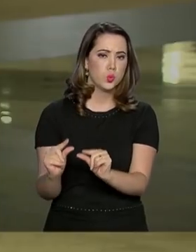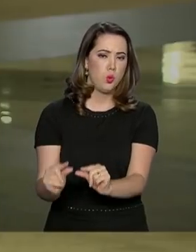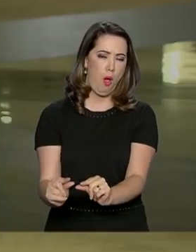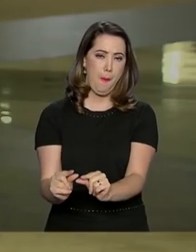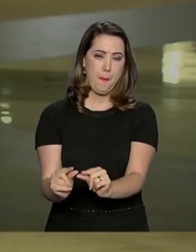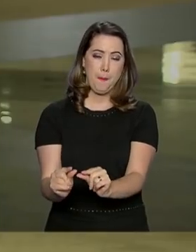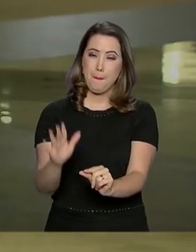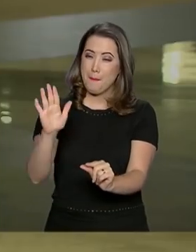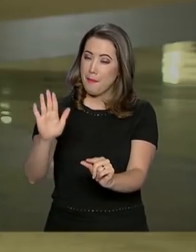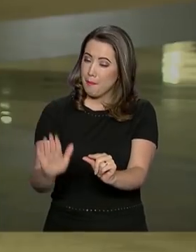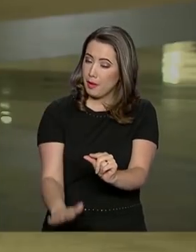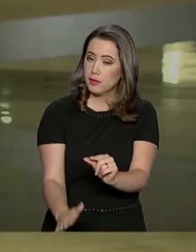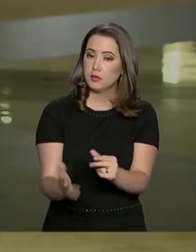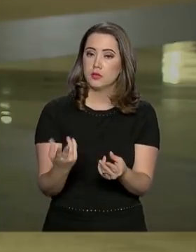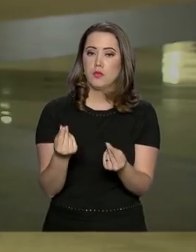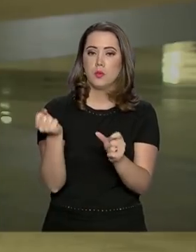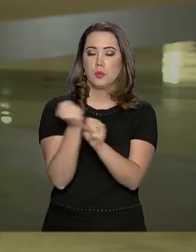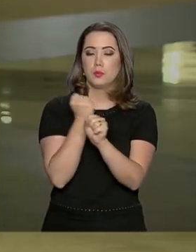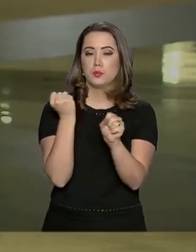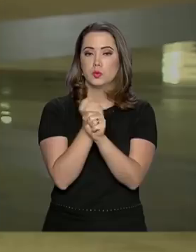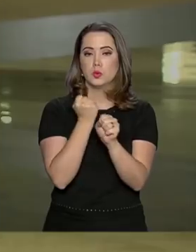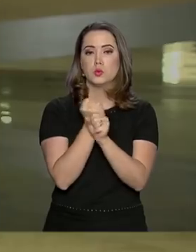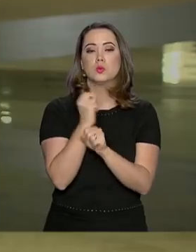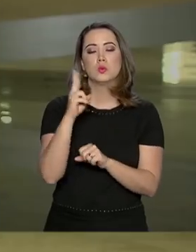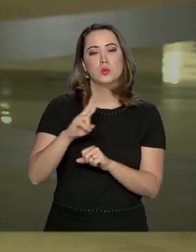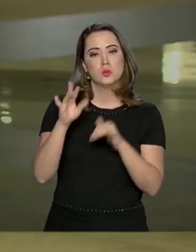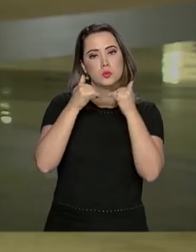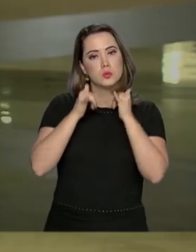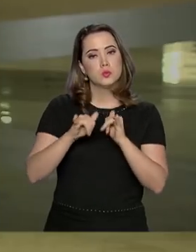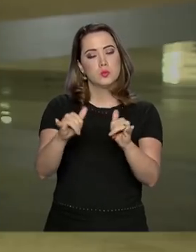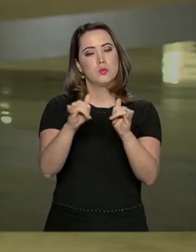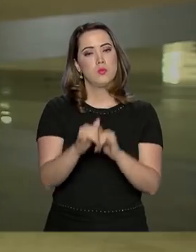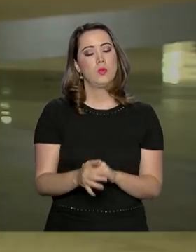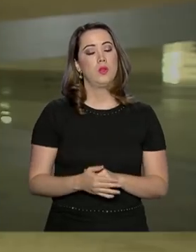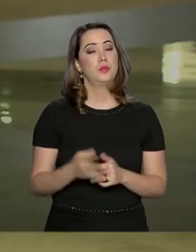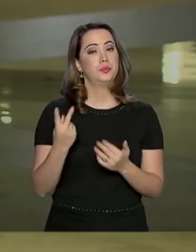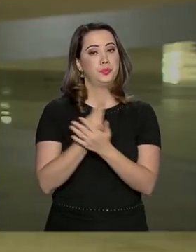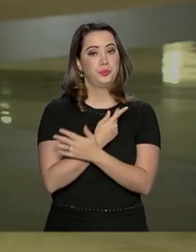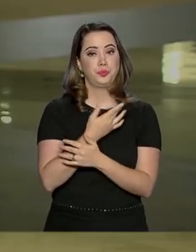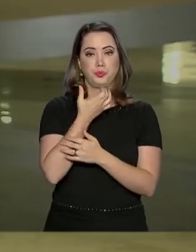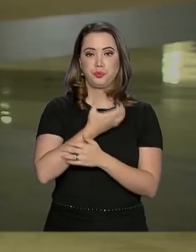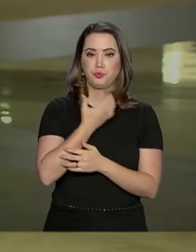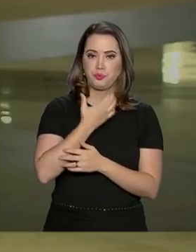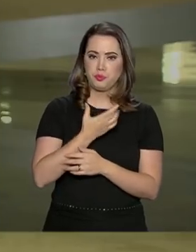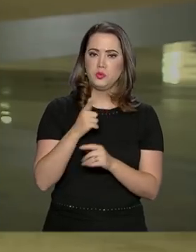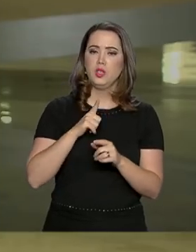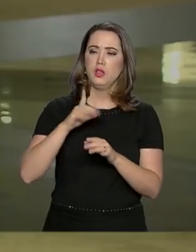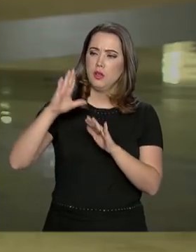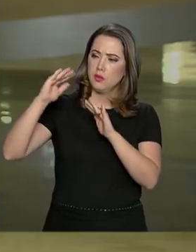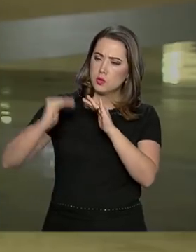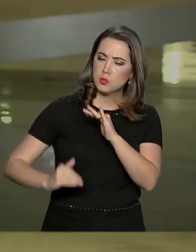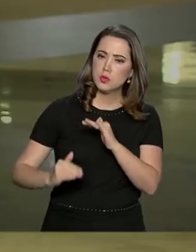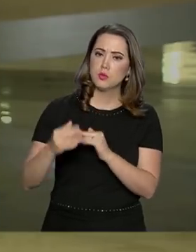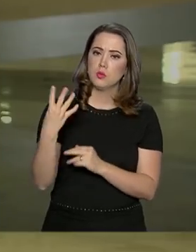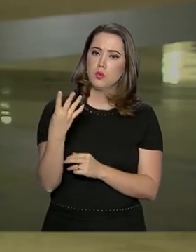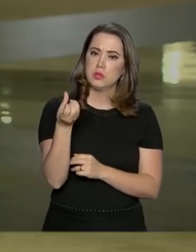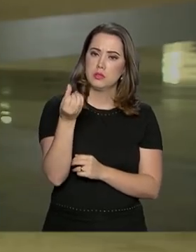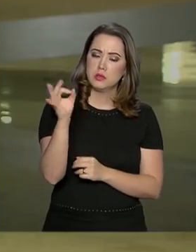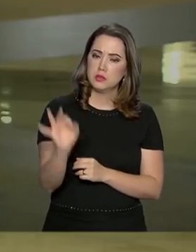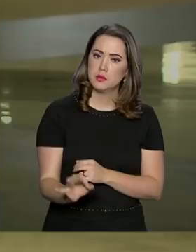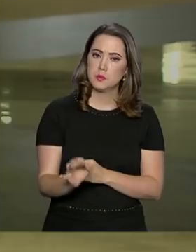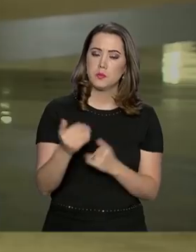pela construção e operação da linha. O leilão realizado em dezembro atingiu o deságio médio de 46%.